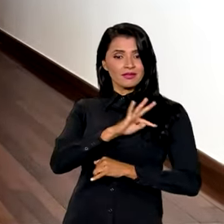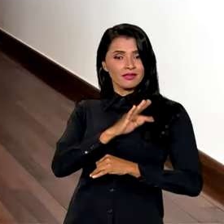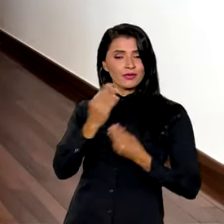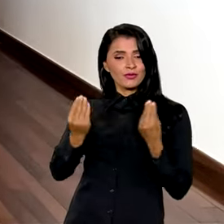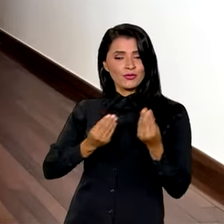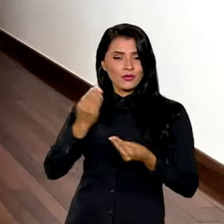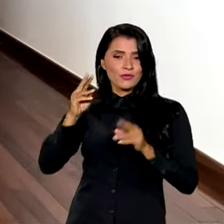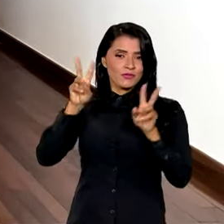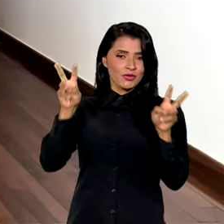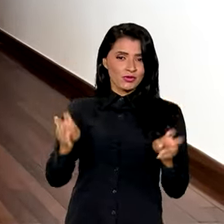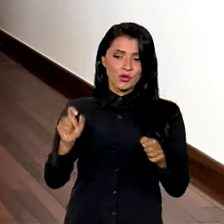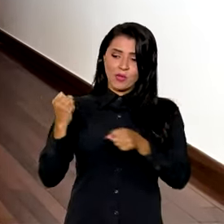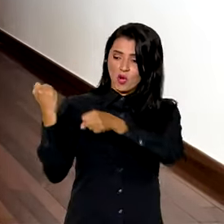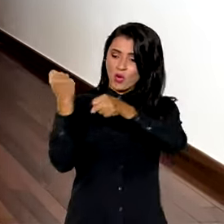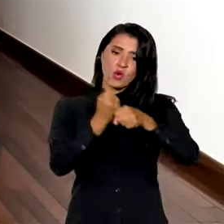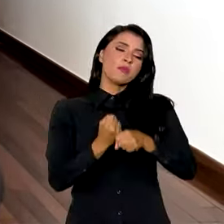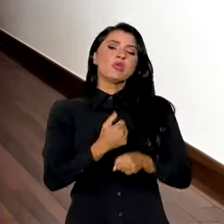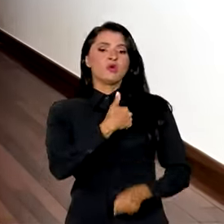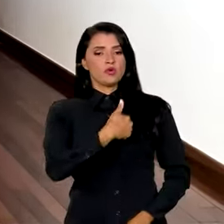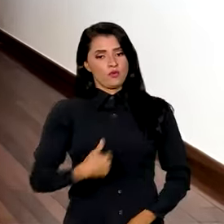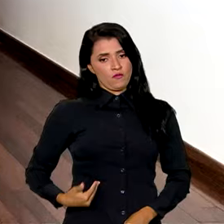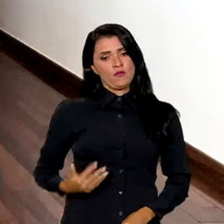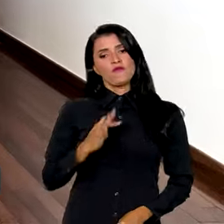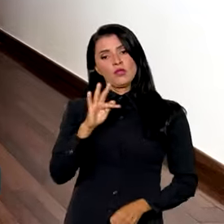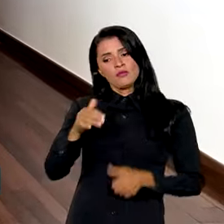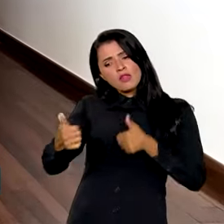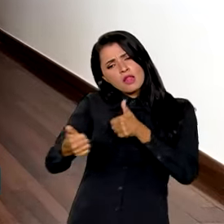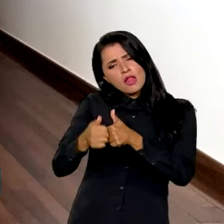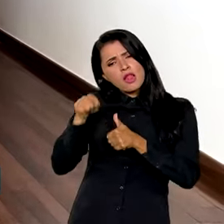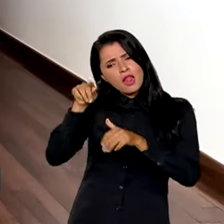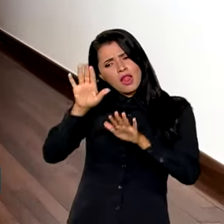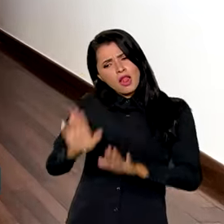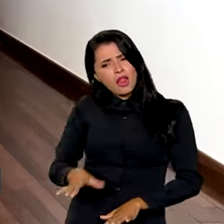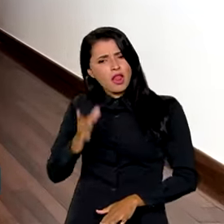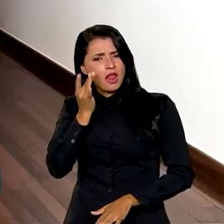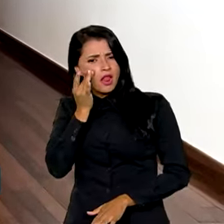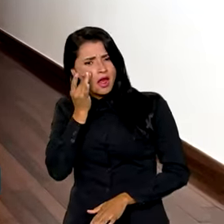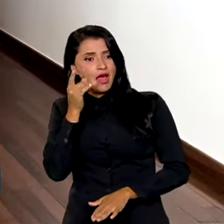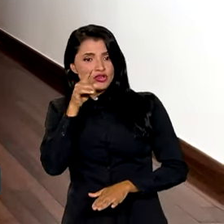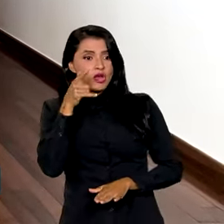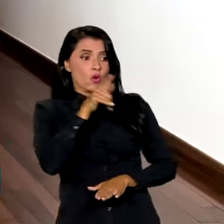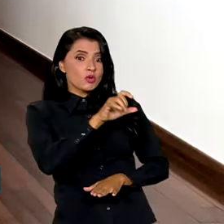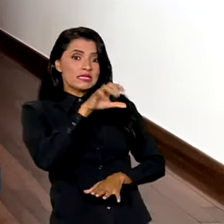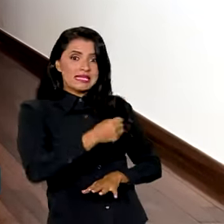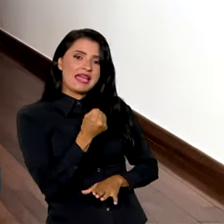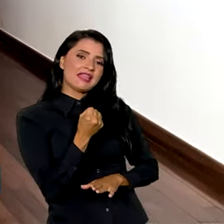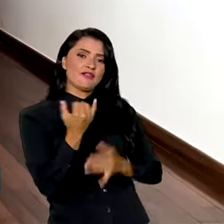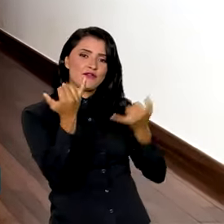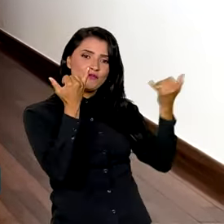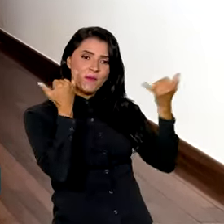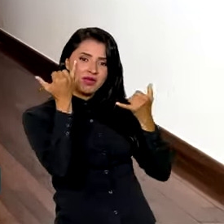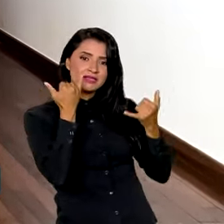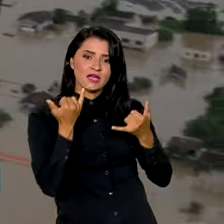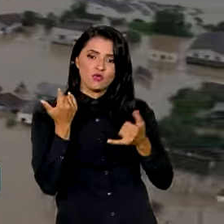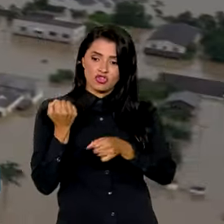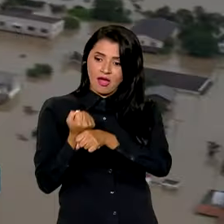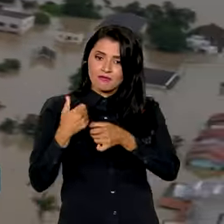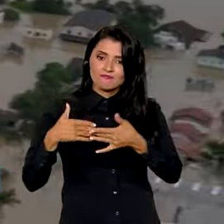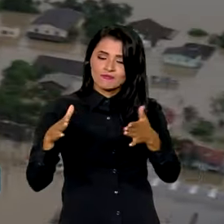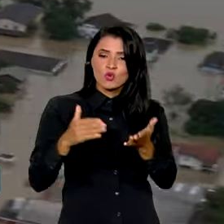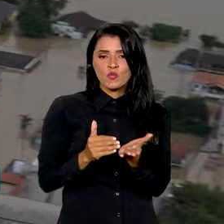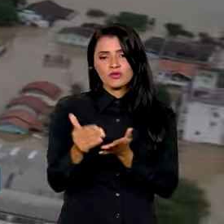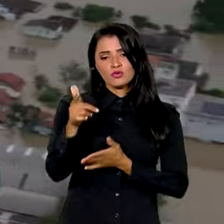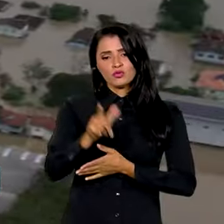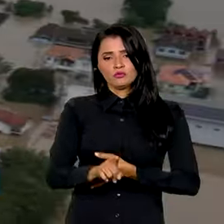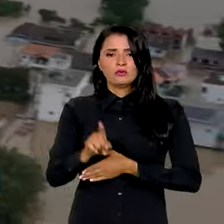sobre aquela execução da obra, então o governo federal está lá pertinho, já pega essa informação, já destrava a obra. As